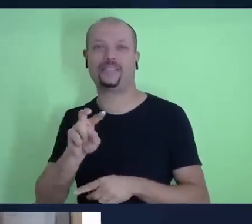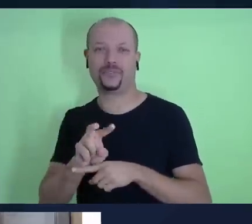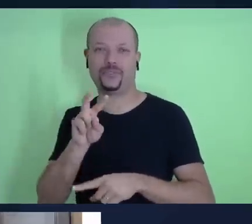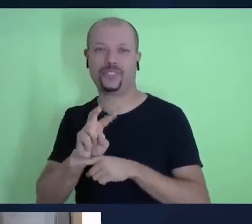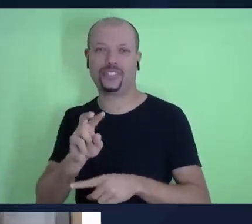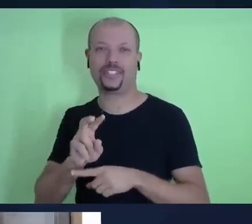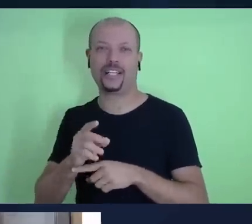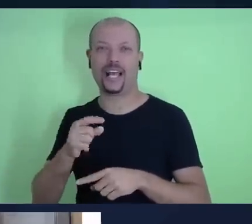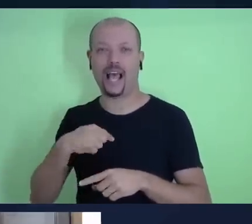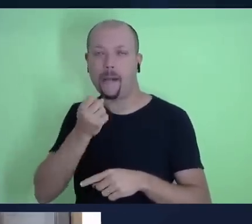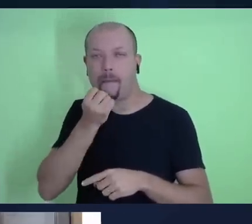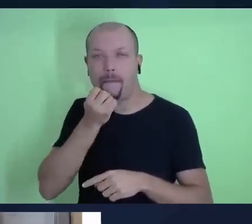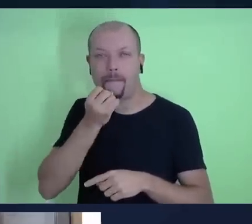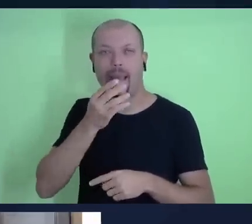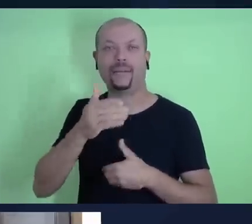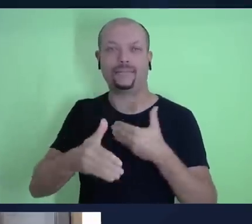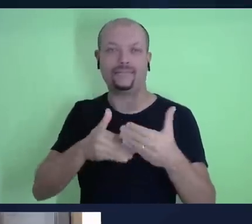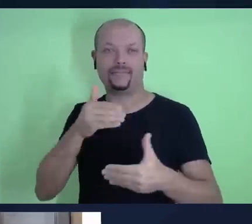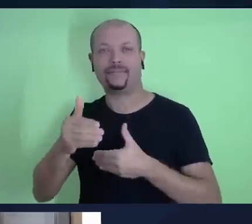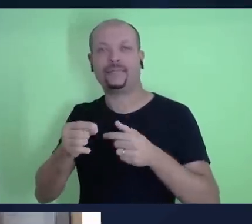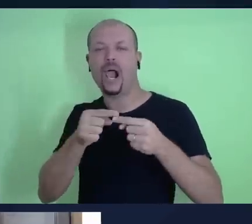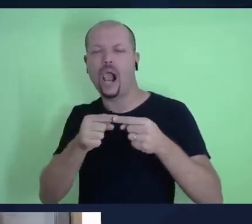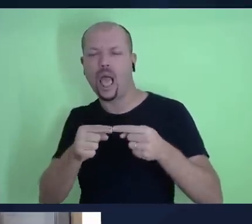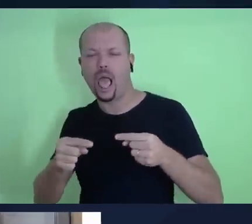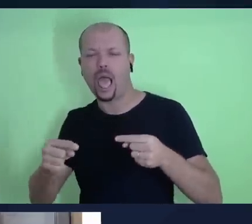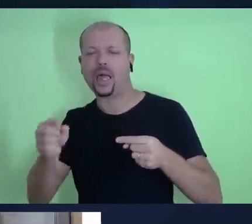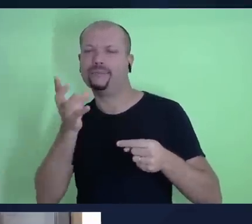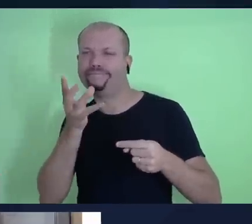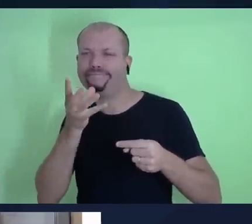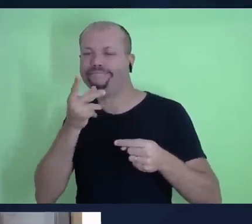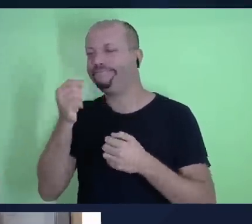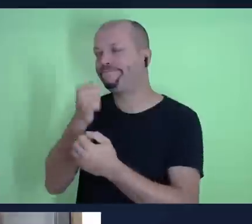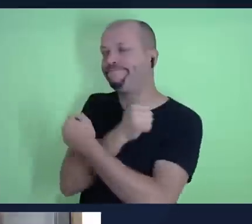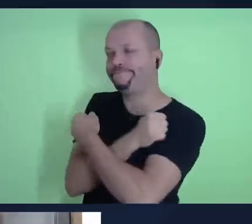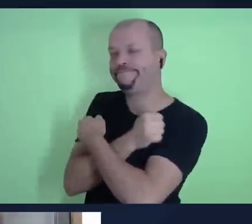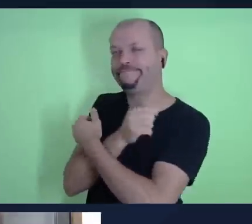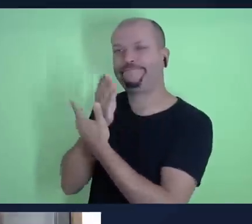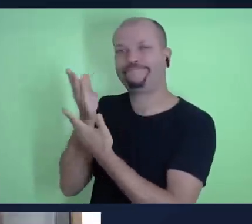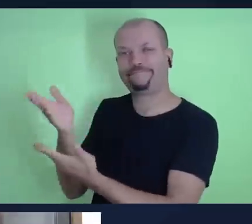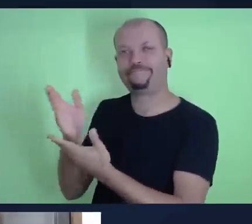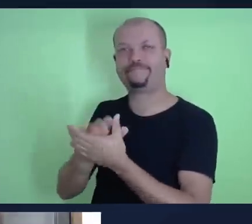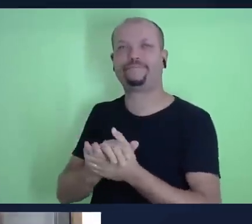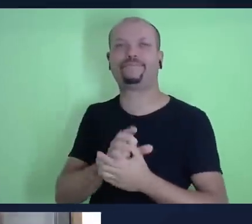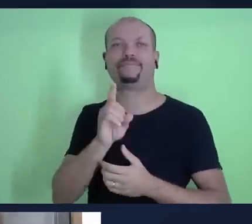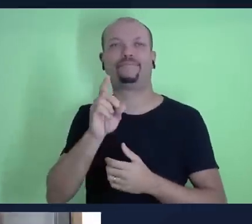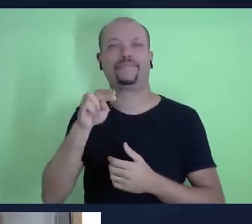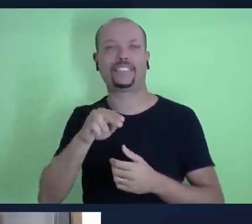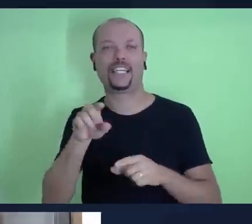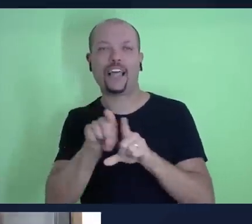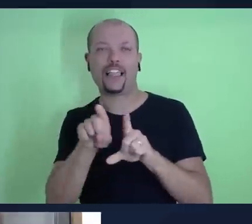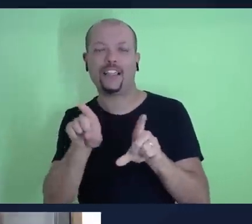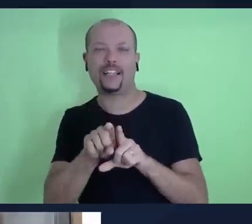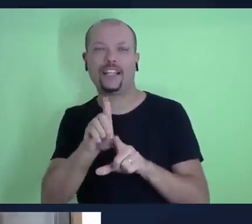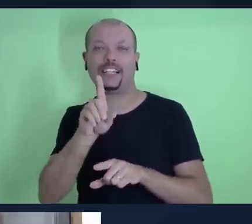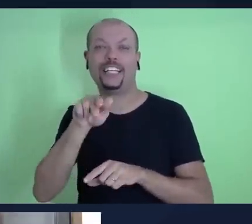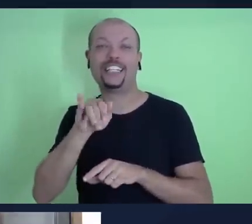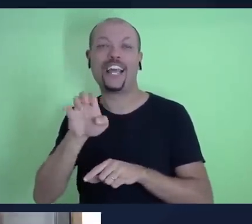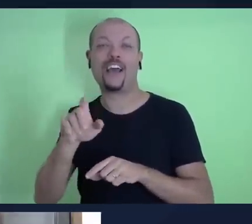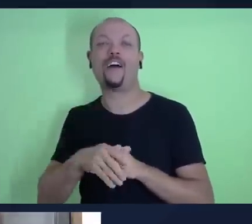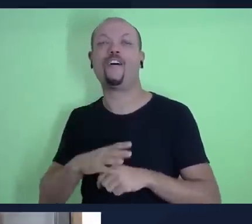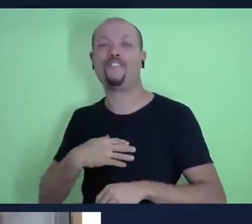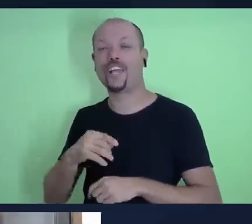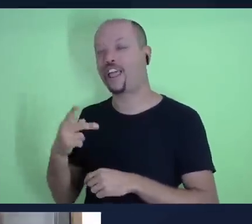reabilitação, é um processo longo, um abraço para ela também, para o Daniel, filho do professor Everson, professora Janina.